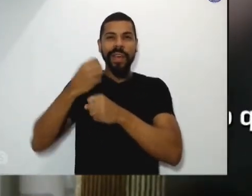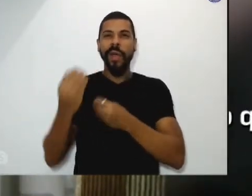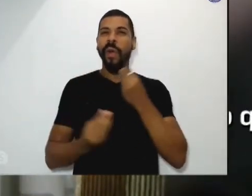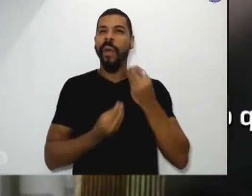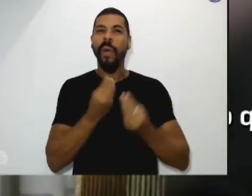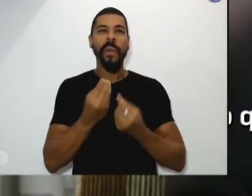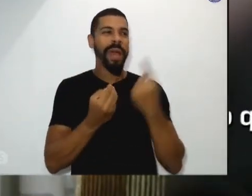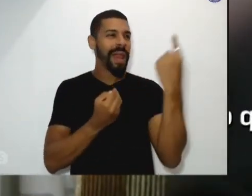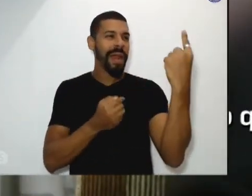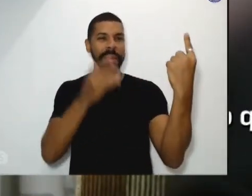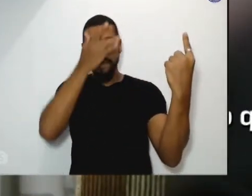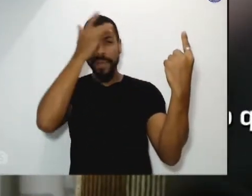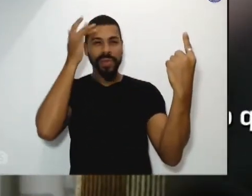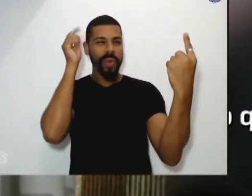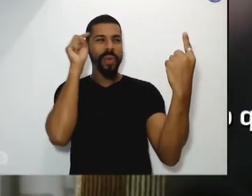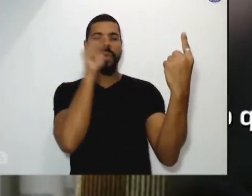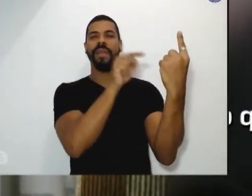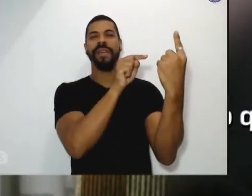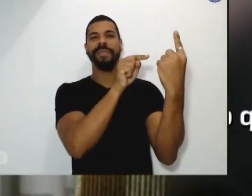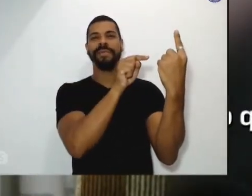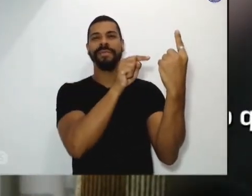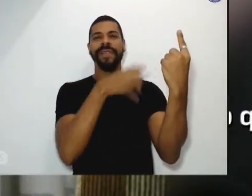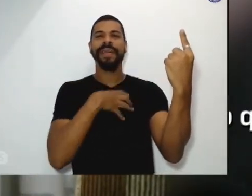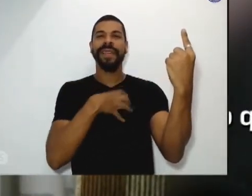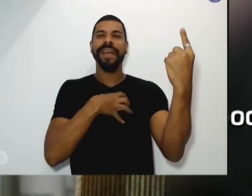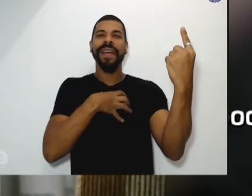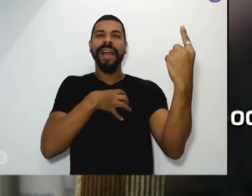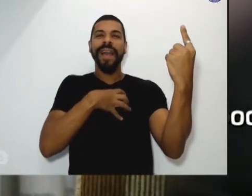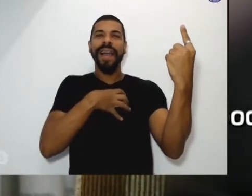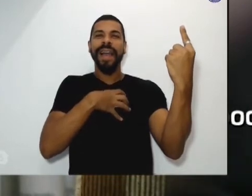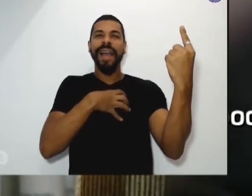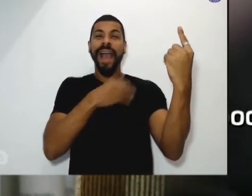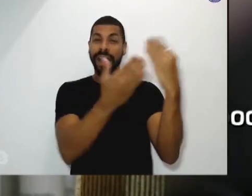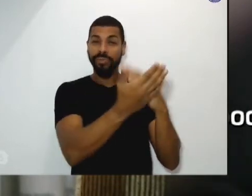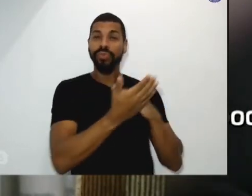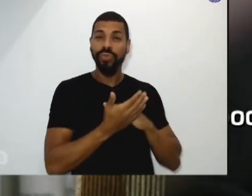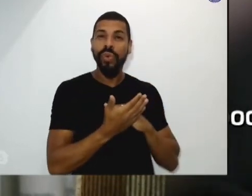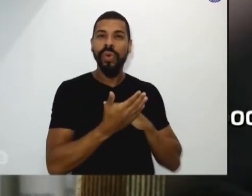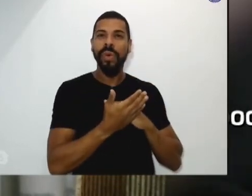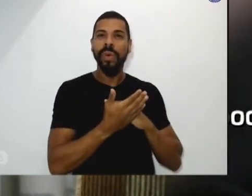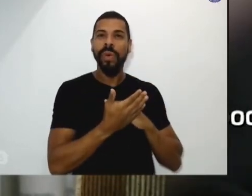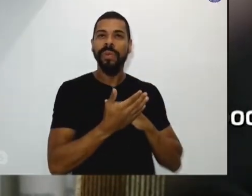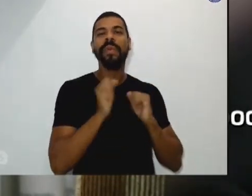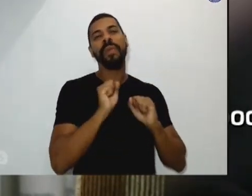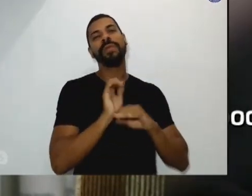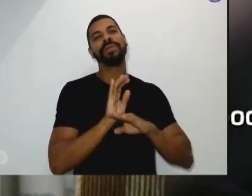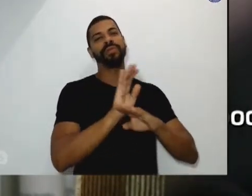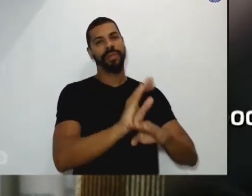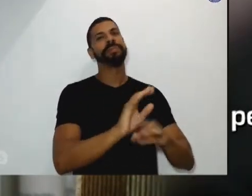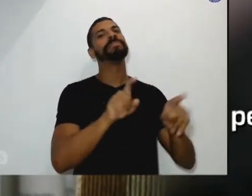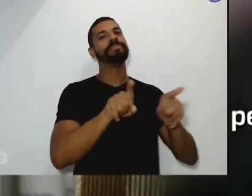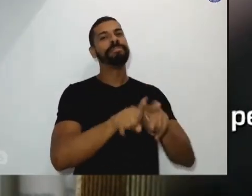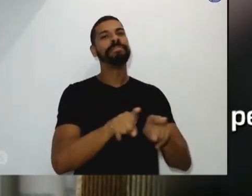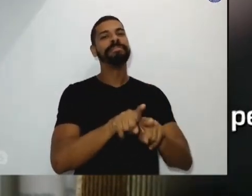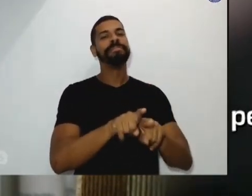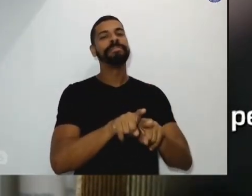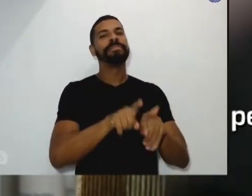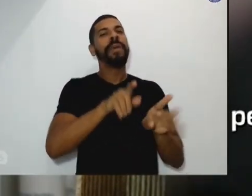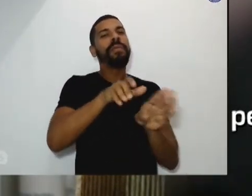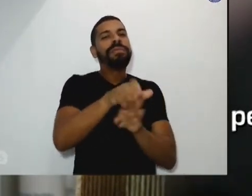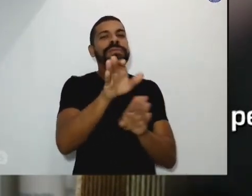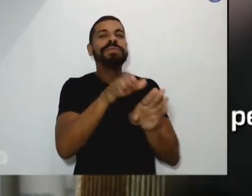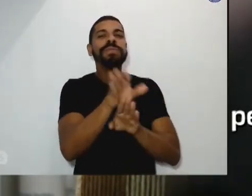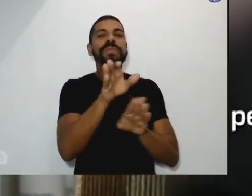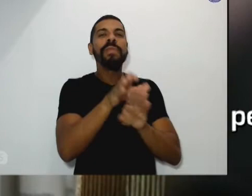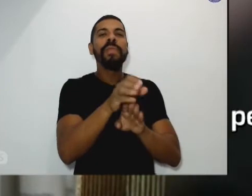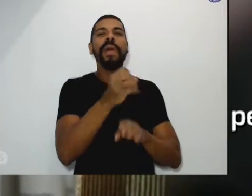você inibiu a sua vida poderia estar te ajudando, te auxiliando. É bom pensar